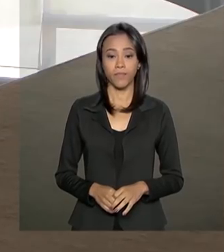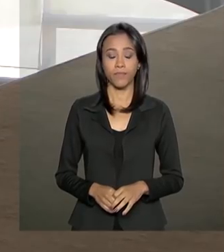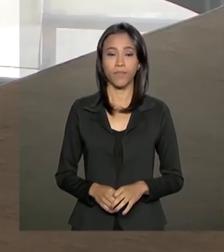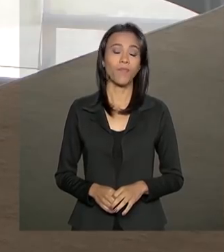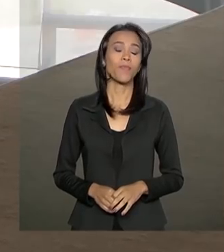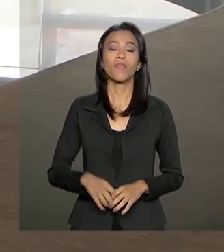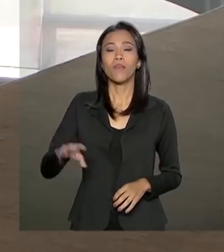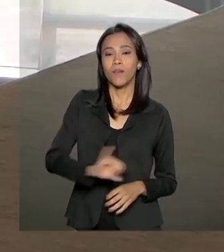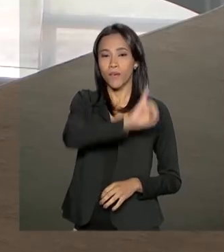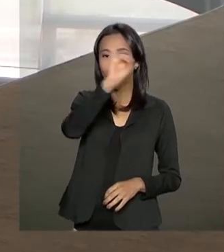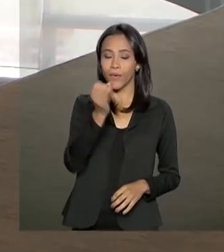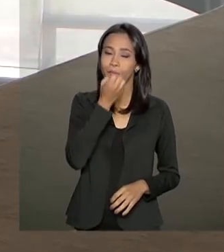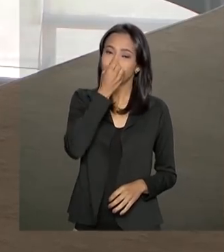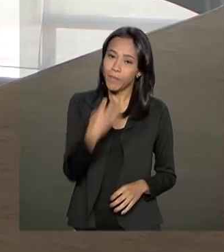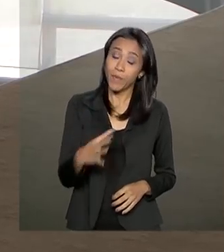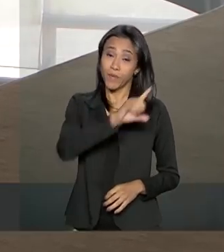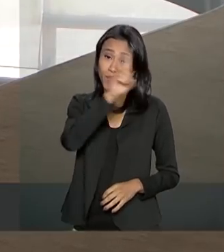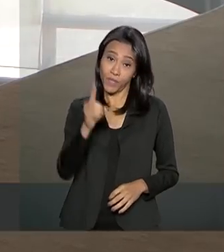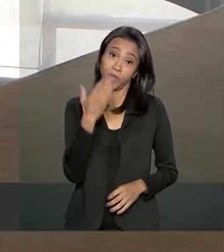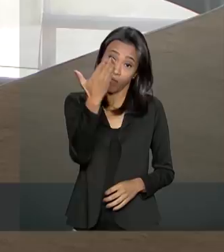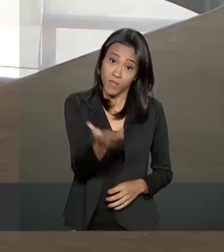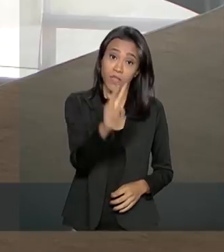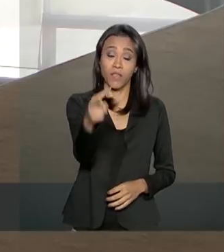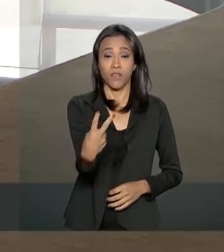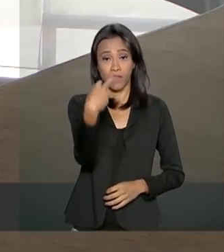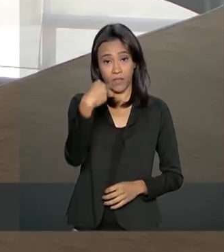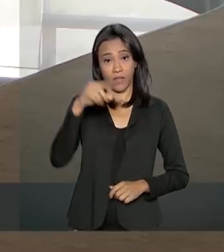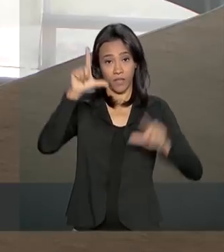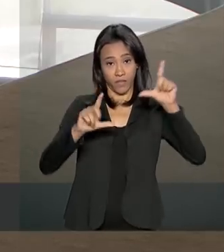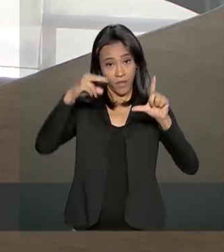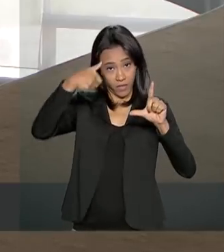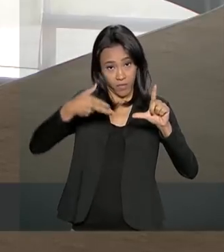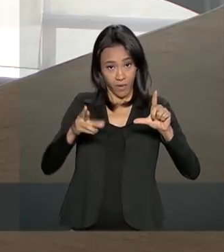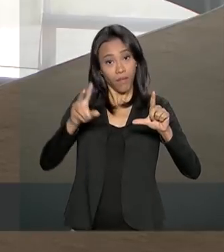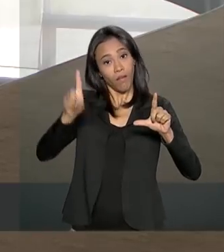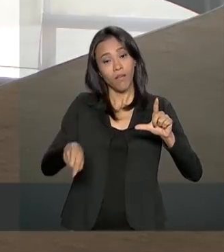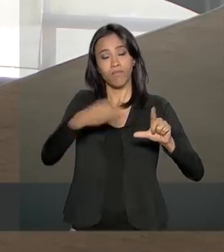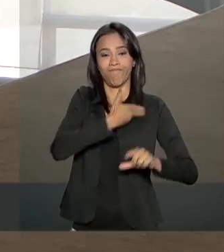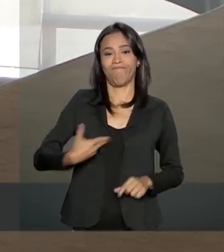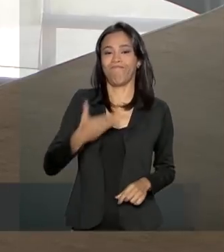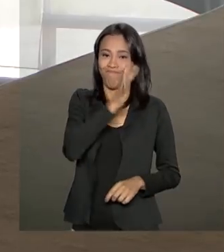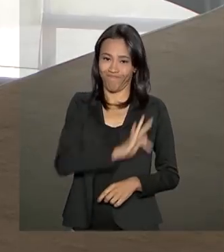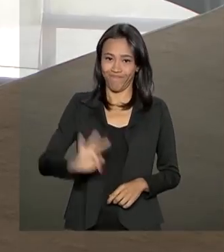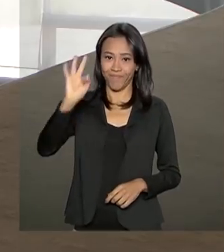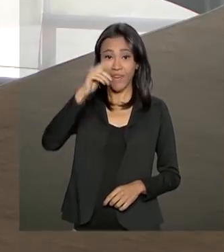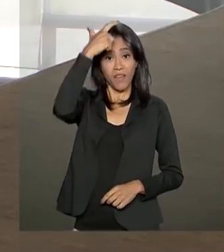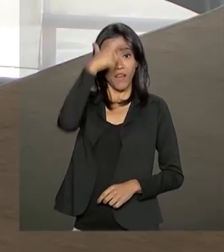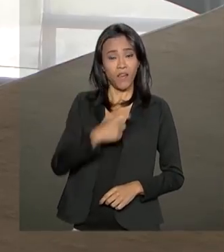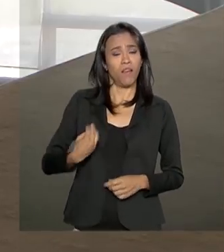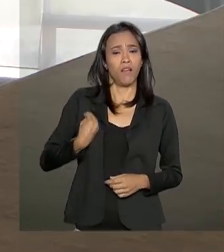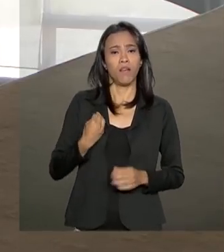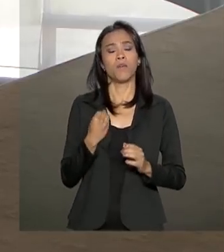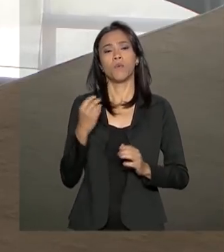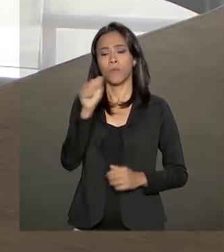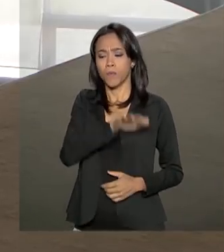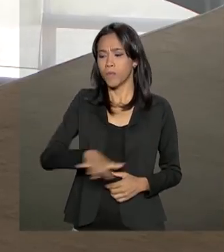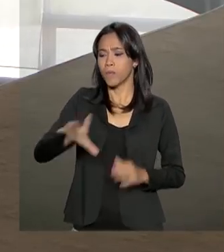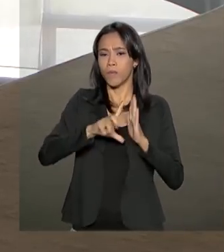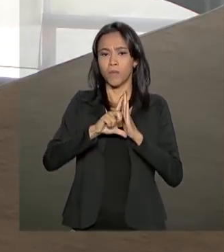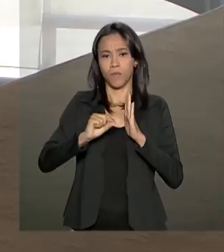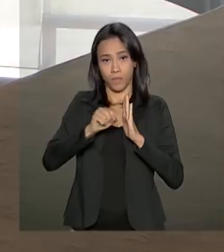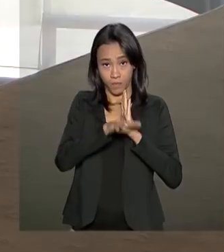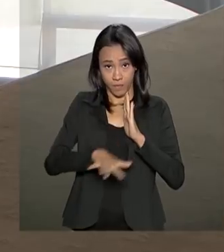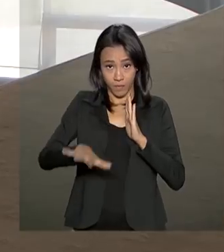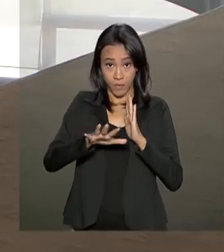Olá, bom dia para você que acompanha a NBR e TV do Governo Federal. Eu estou no Palácio do Planalto, onde o